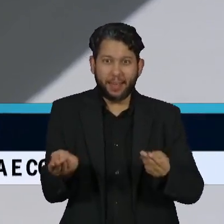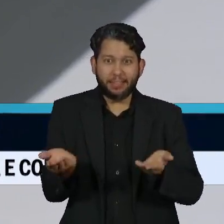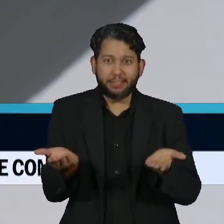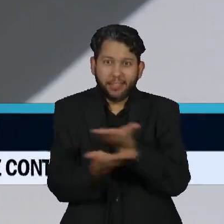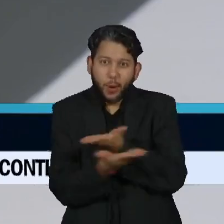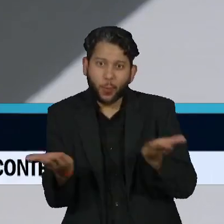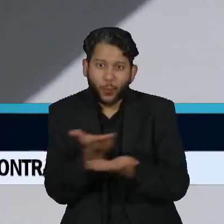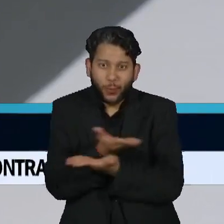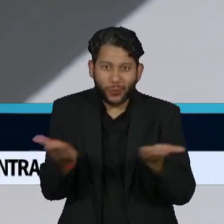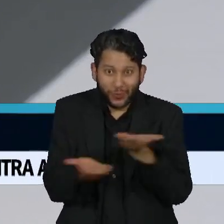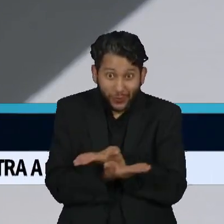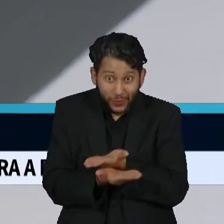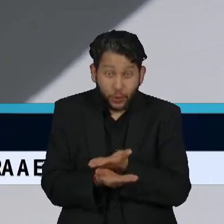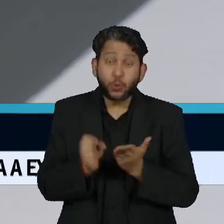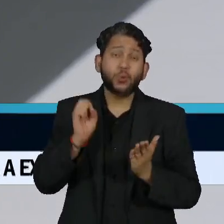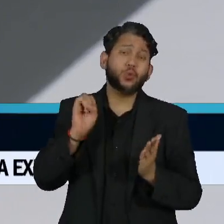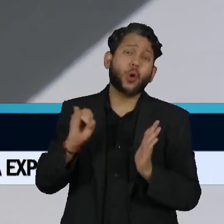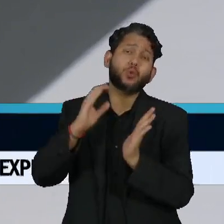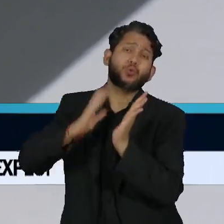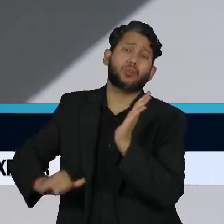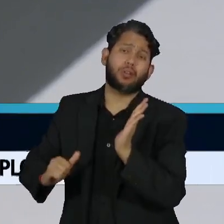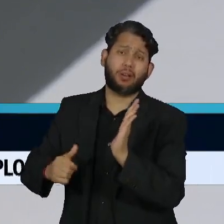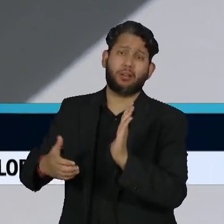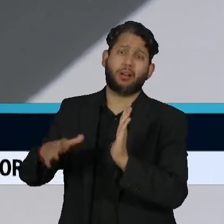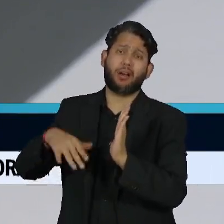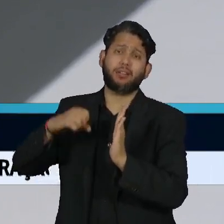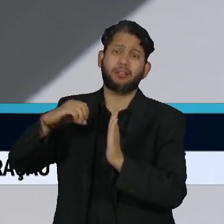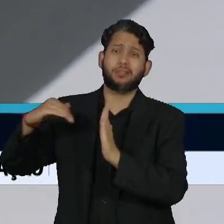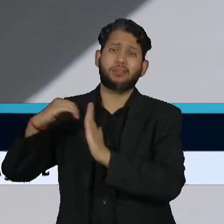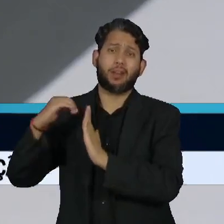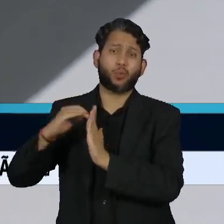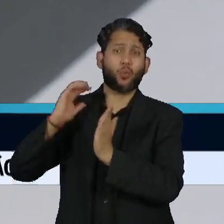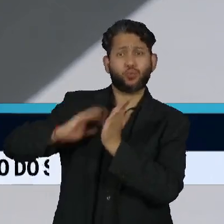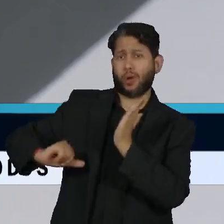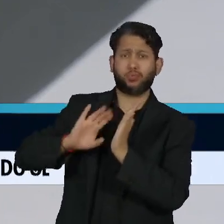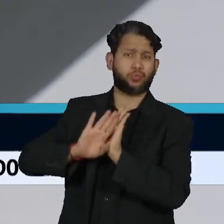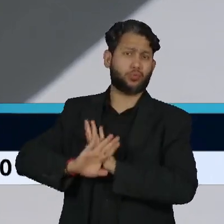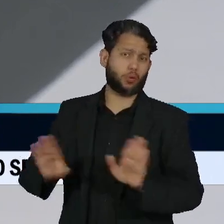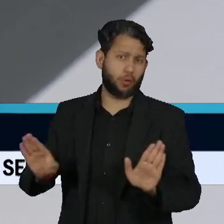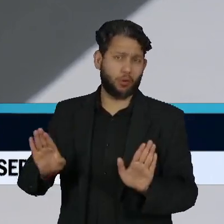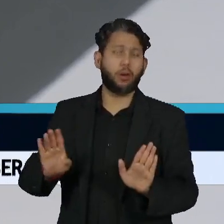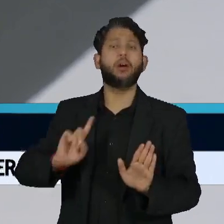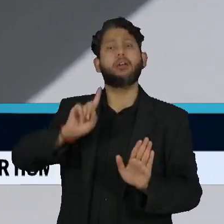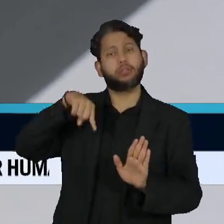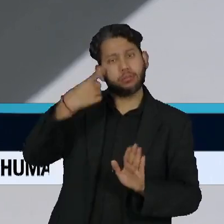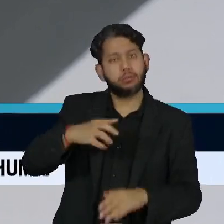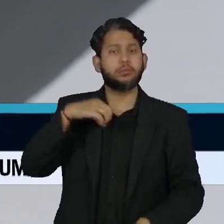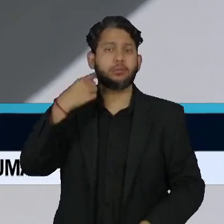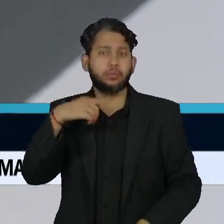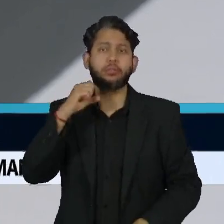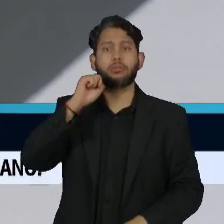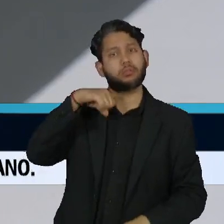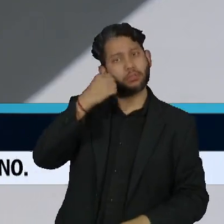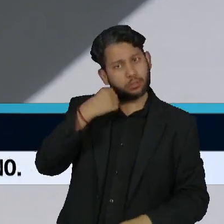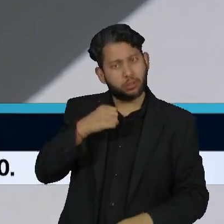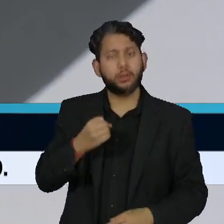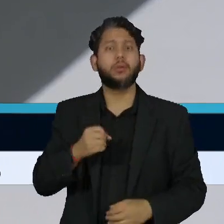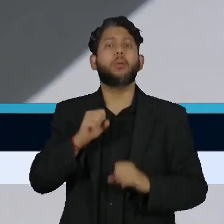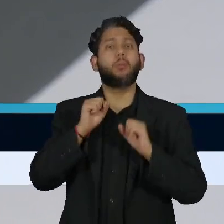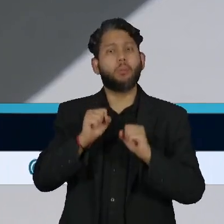só suprimir o que o Senado alterou e voltar ao que era, aí sim os deputados e senadores vão se